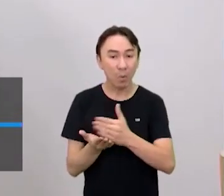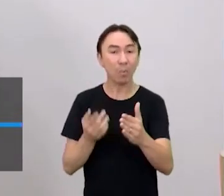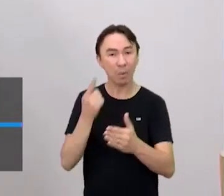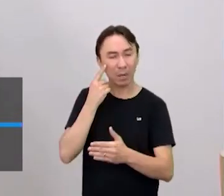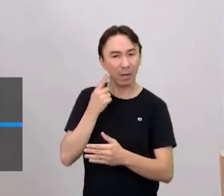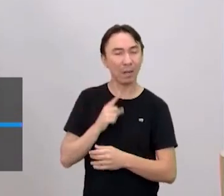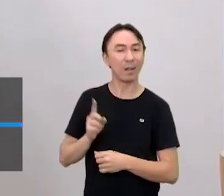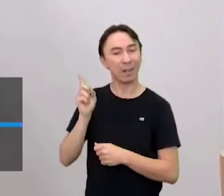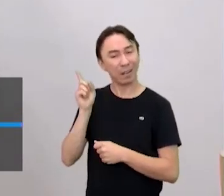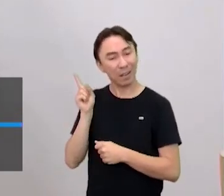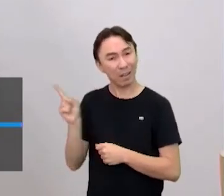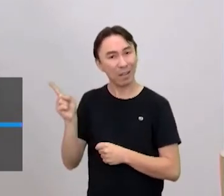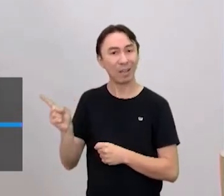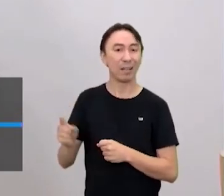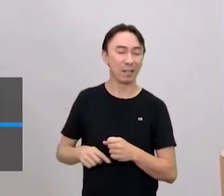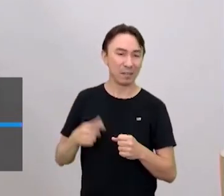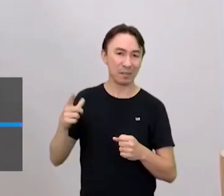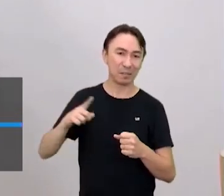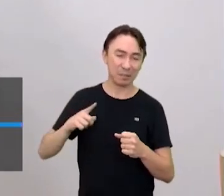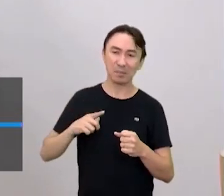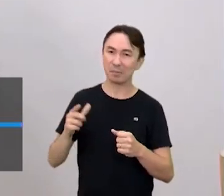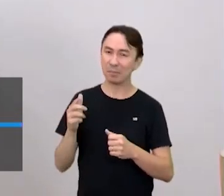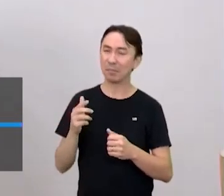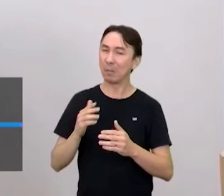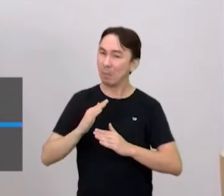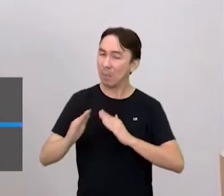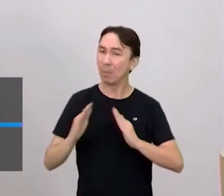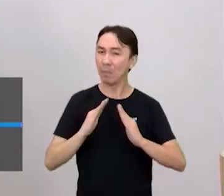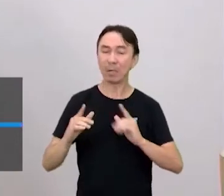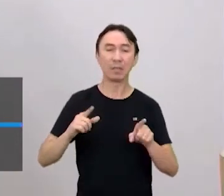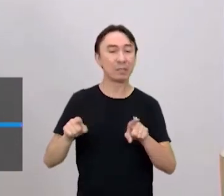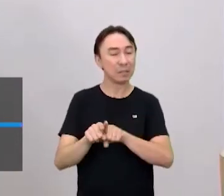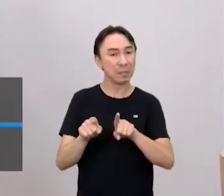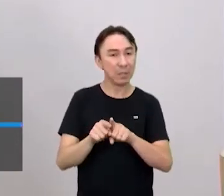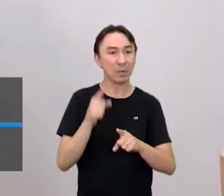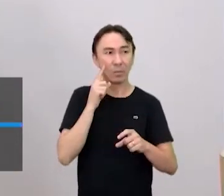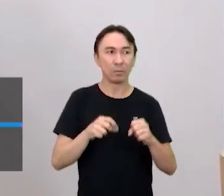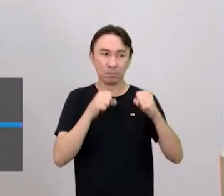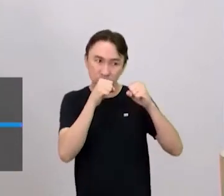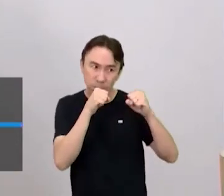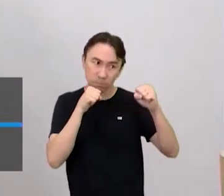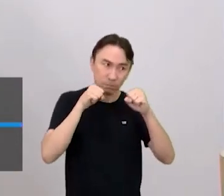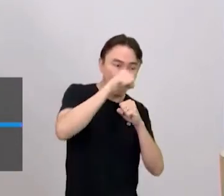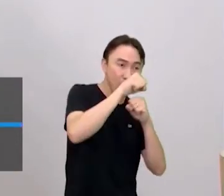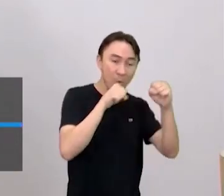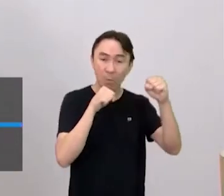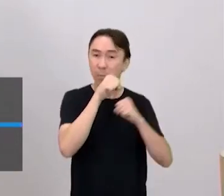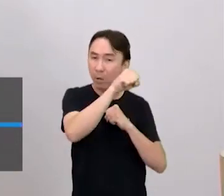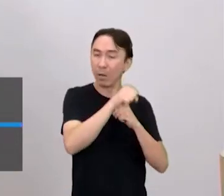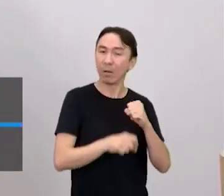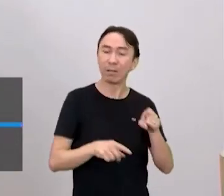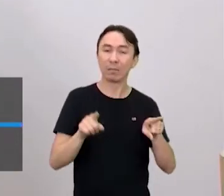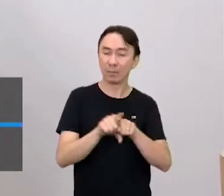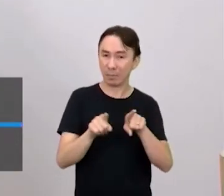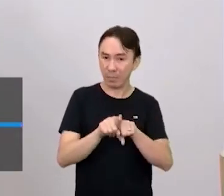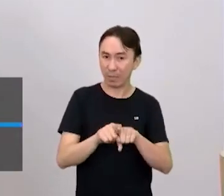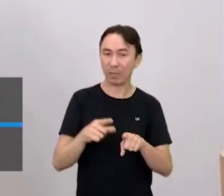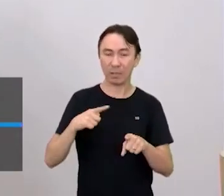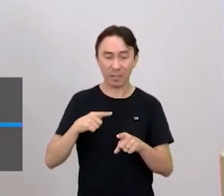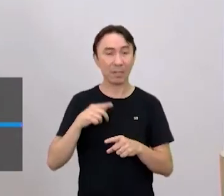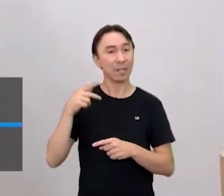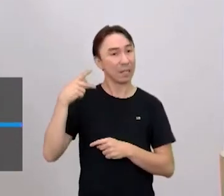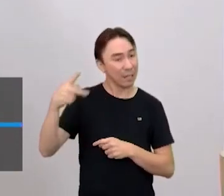Boran, que é uma arte marcial e também do boxe. Então, o Muay Boran, que é a arte marcial